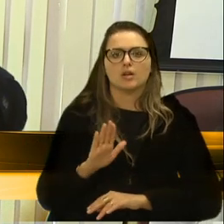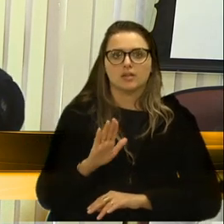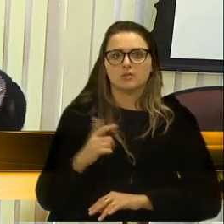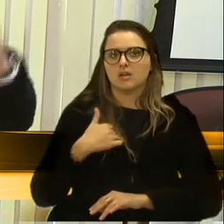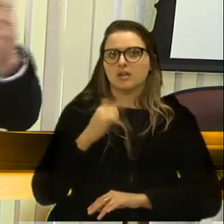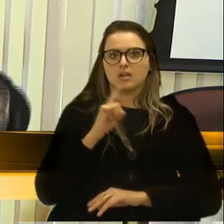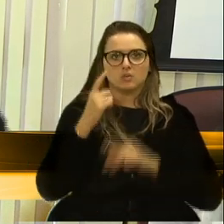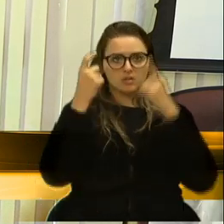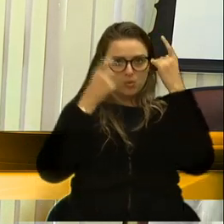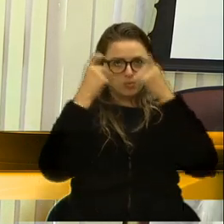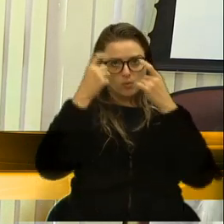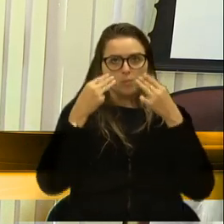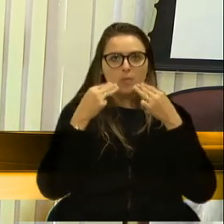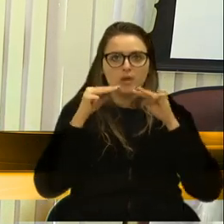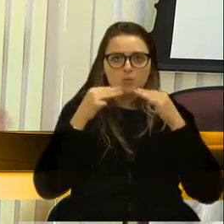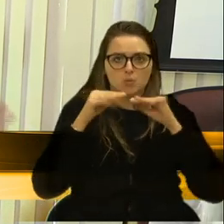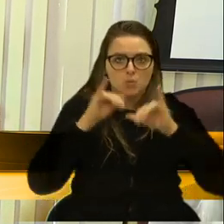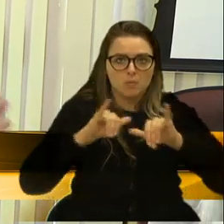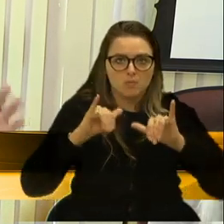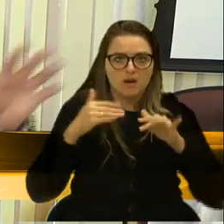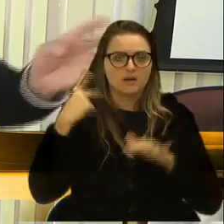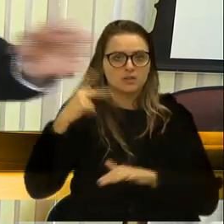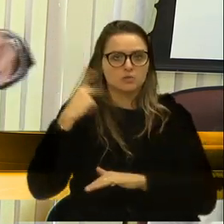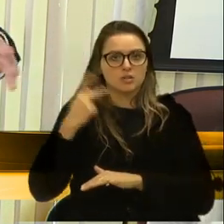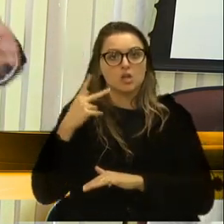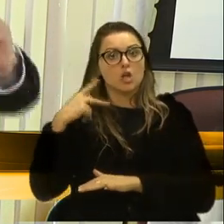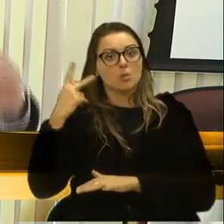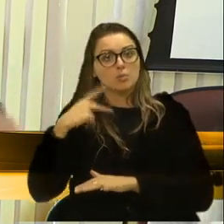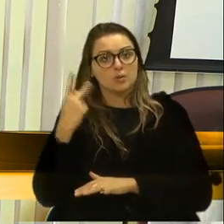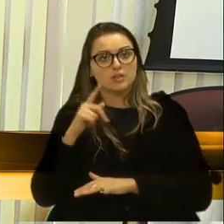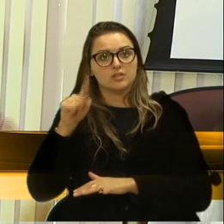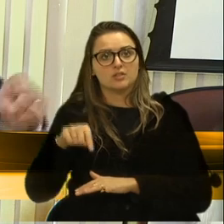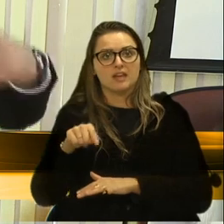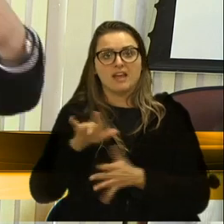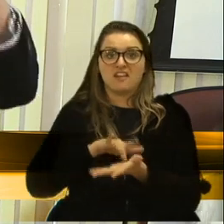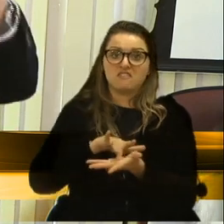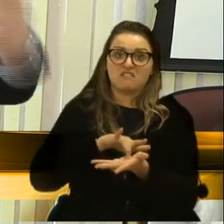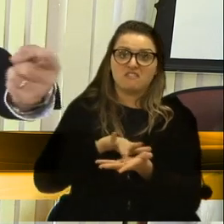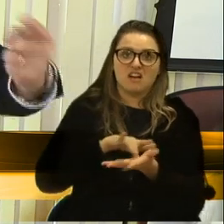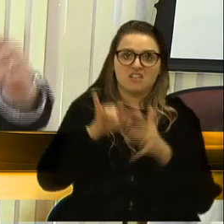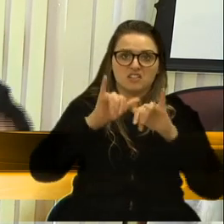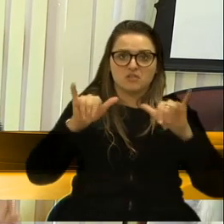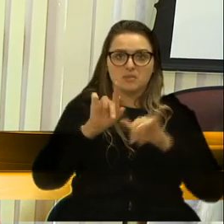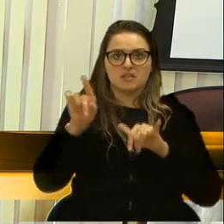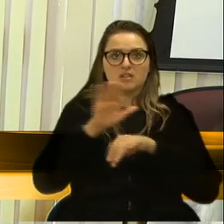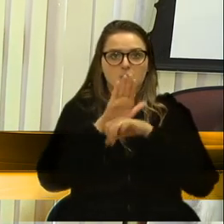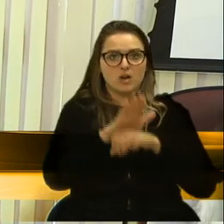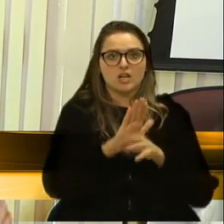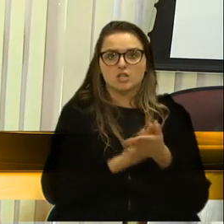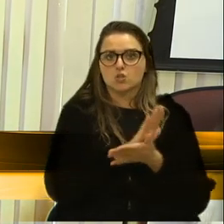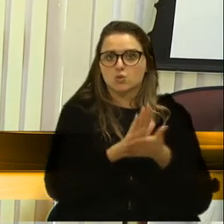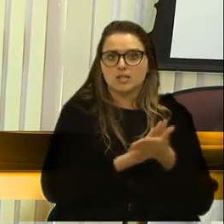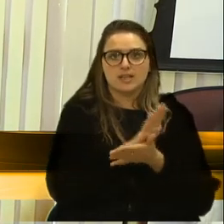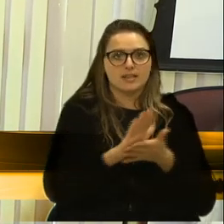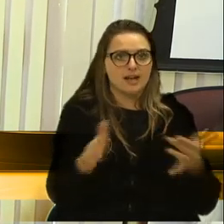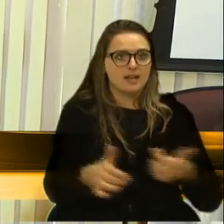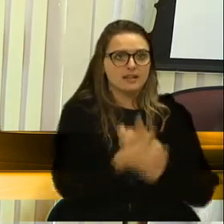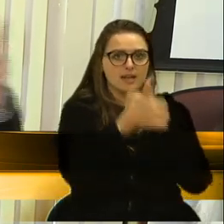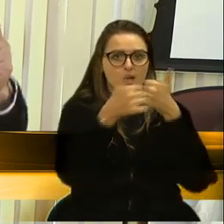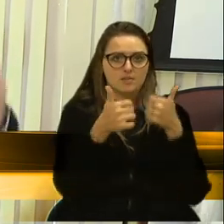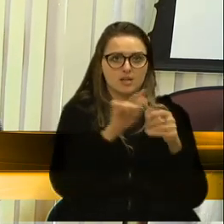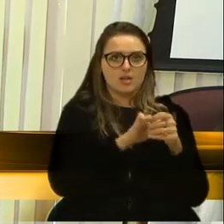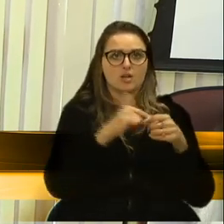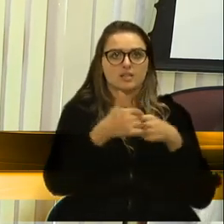preocupar com o marketing político. Politicagem, para mim, é esses fakes aí, que não ajudam a nada a construir a melhora de Caxias.